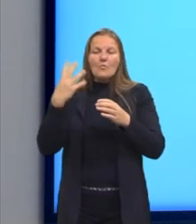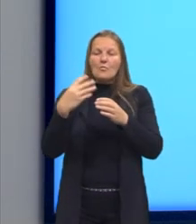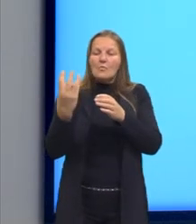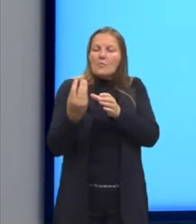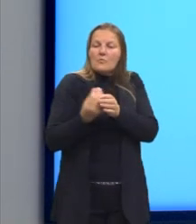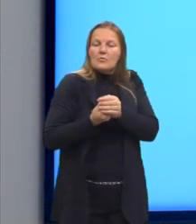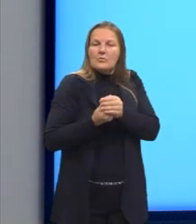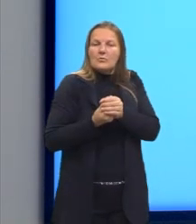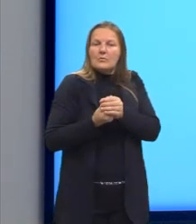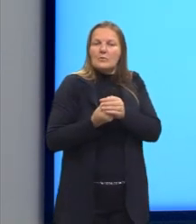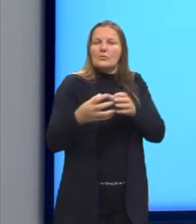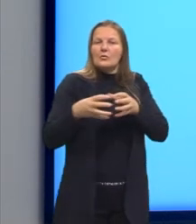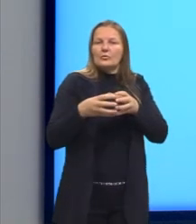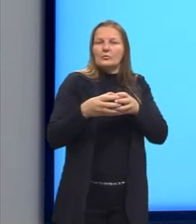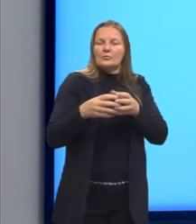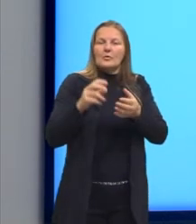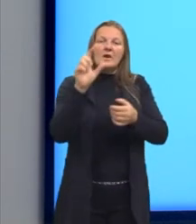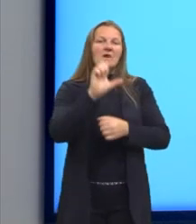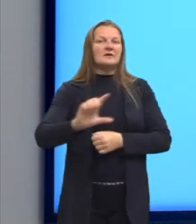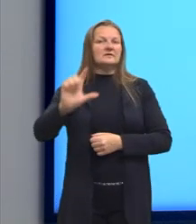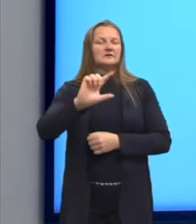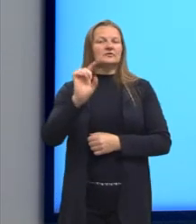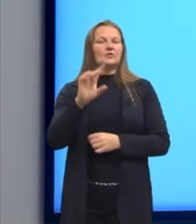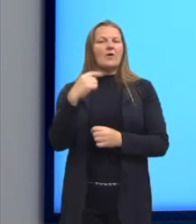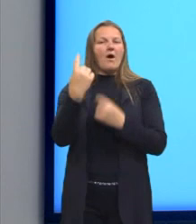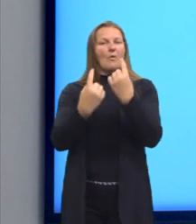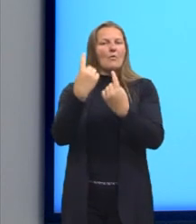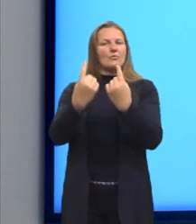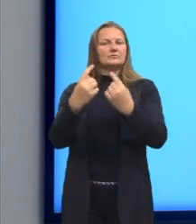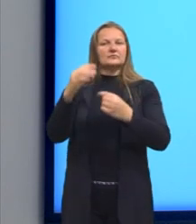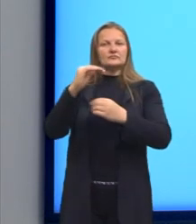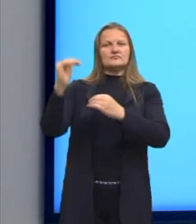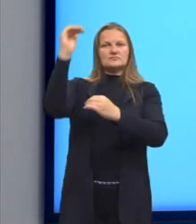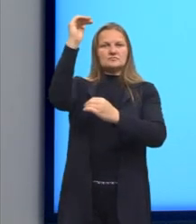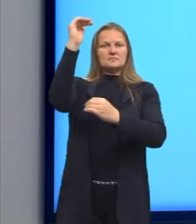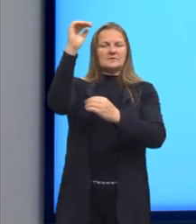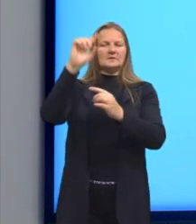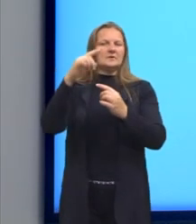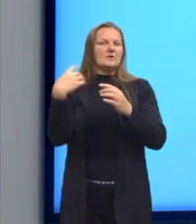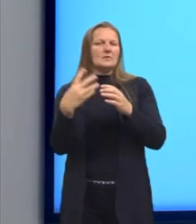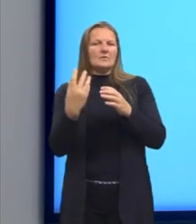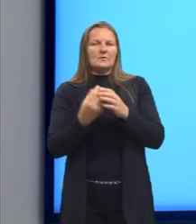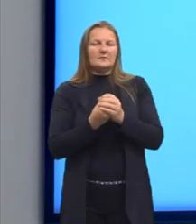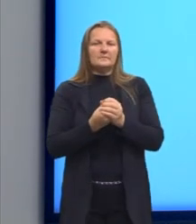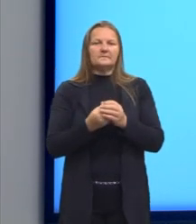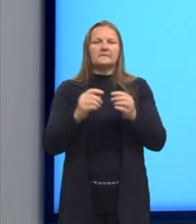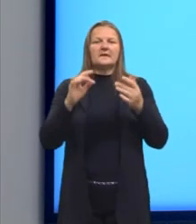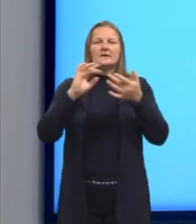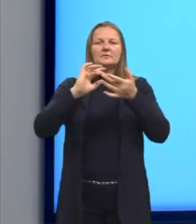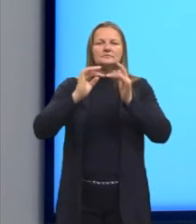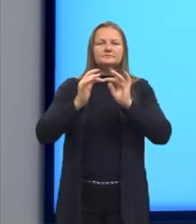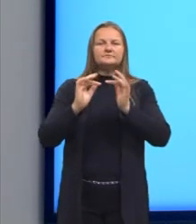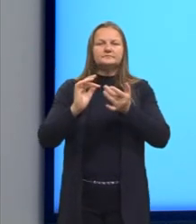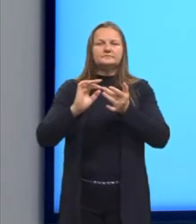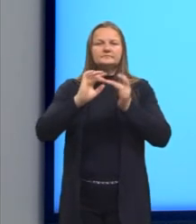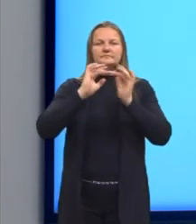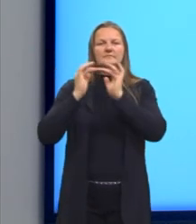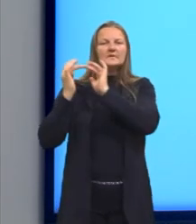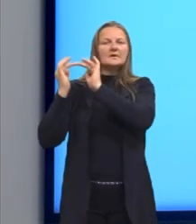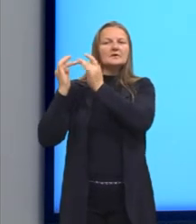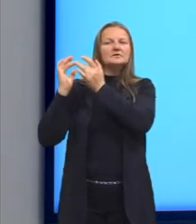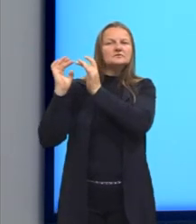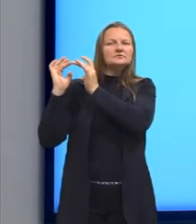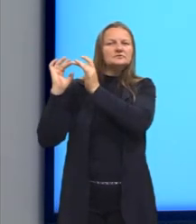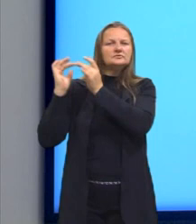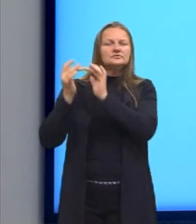Aquilo ali, a literatura, ela não é apenas para alguns, ela é para todos. Sincretismo estético de escolas literárias